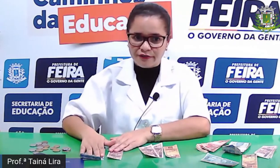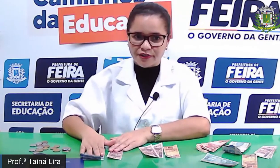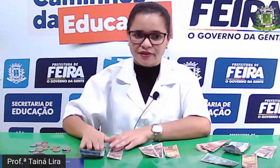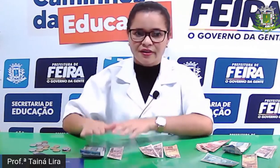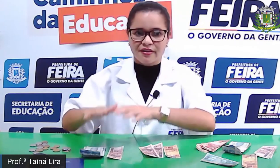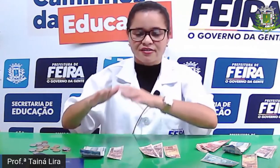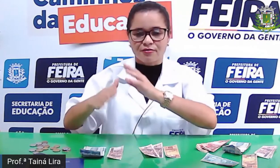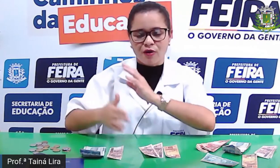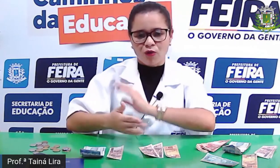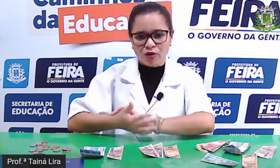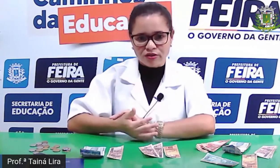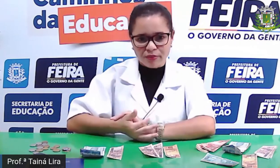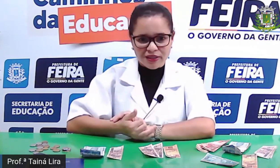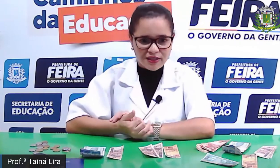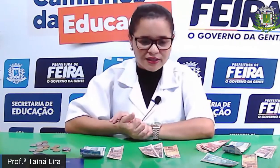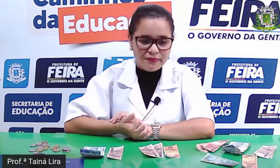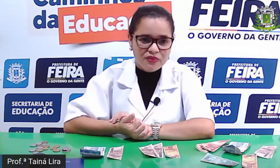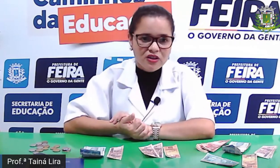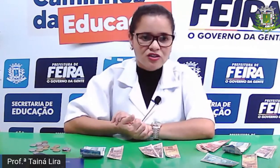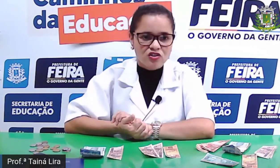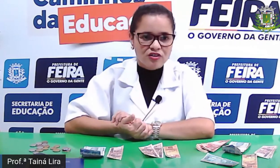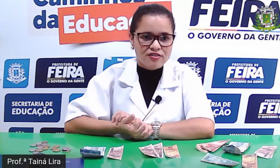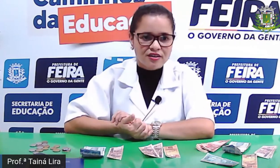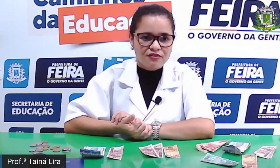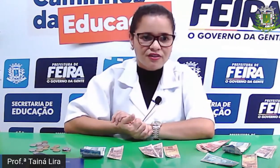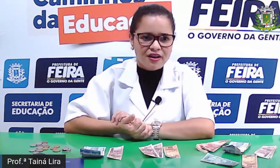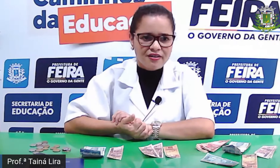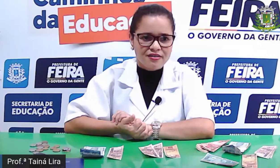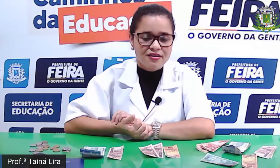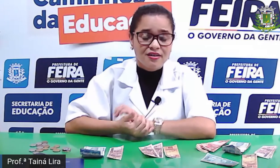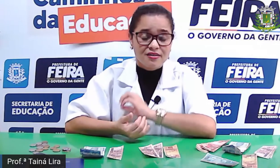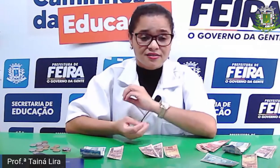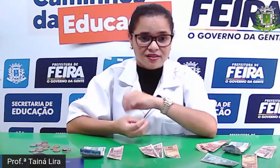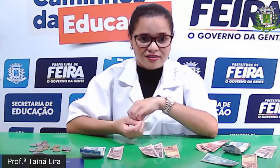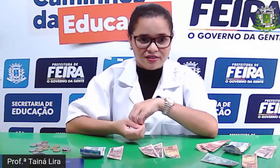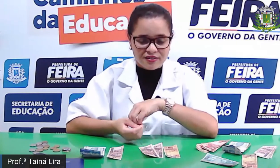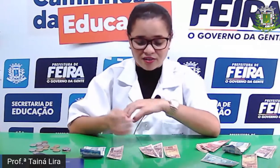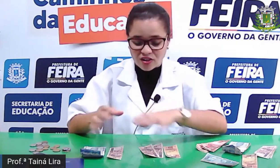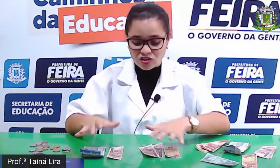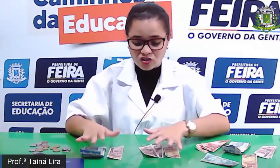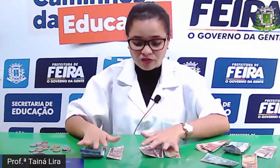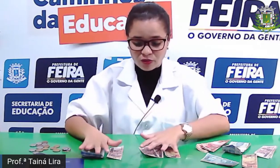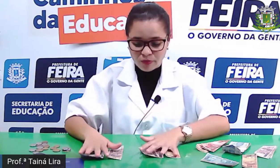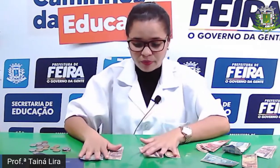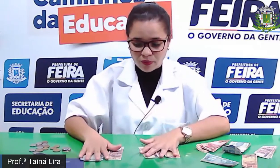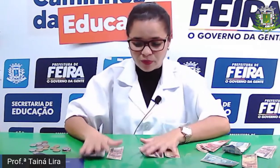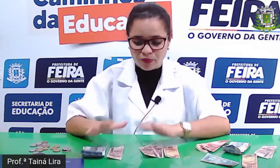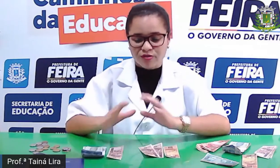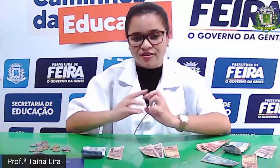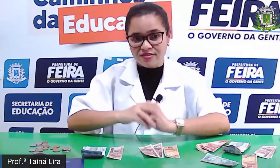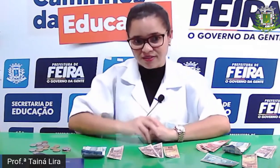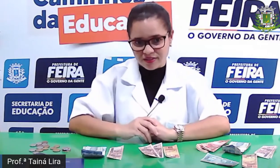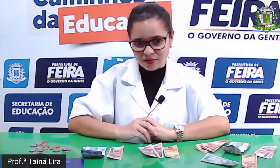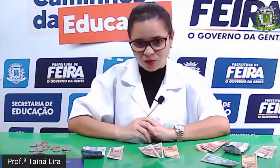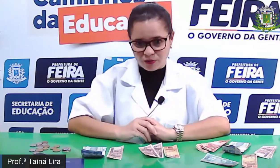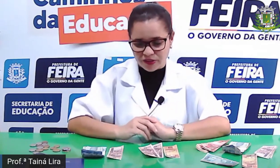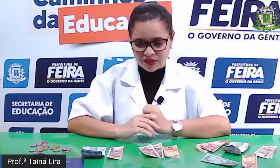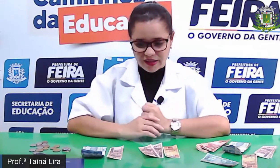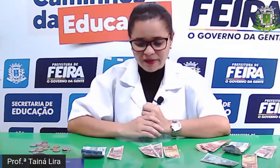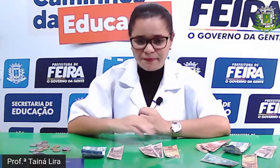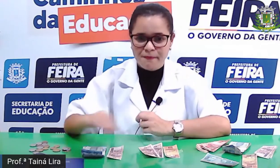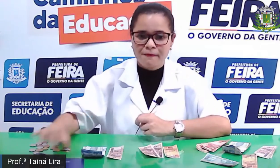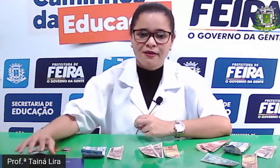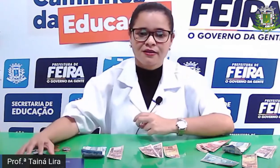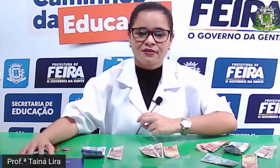nove, essa é uma outra maneira de escrever aí, sessenta, da gente compor sessenta e nove,